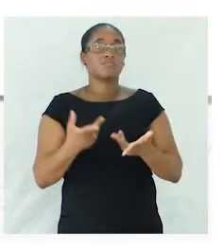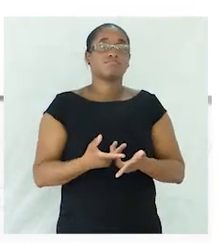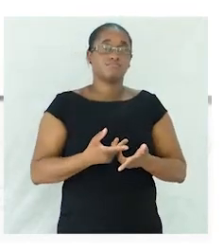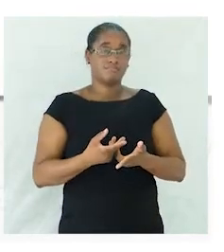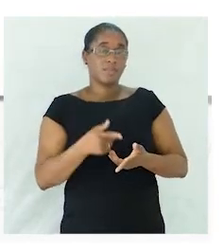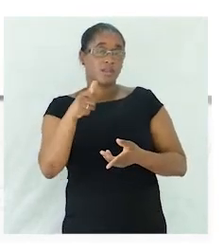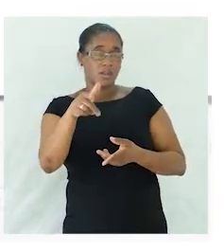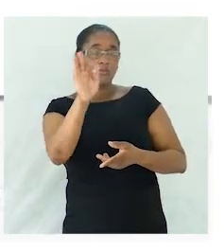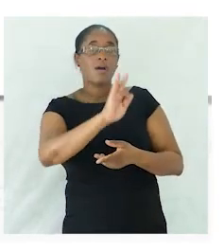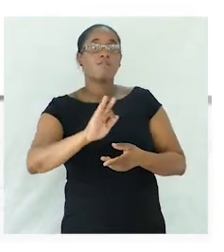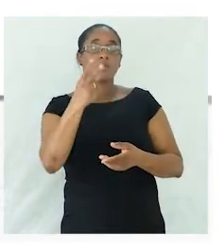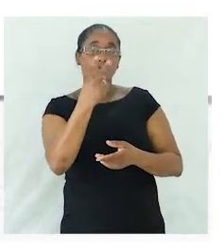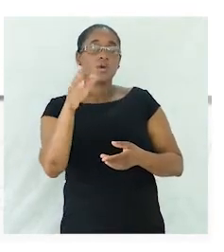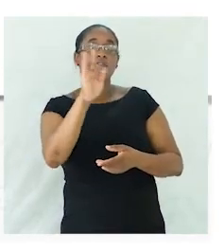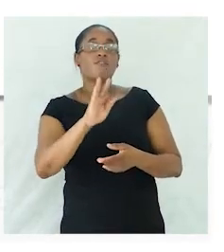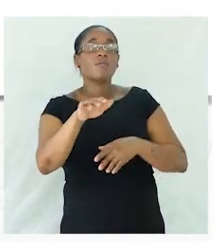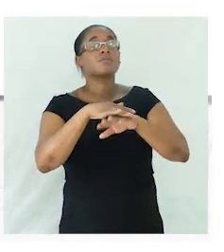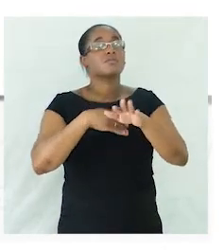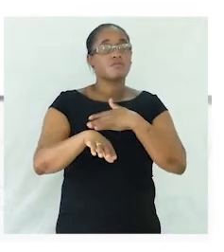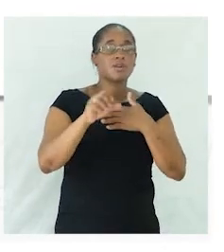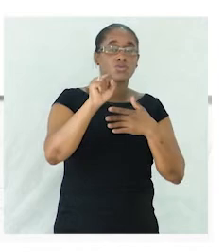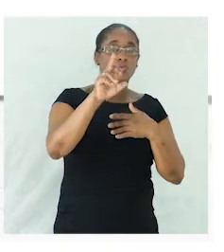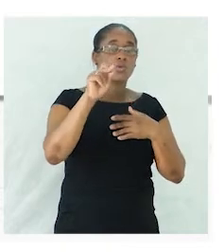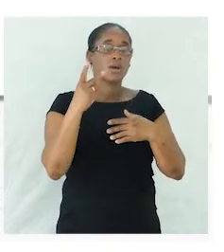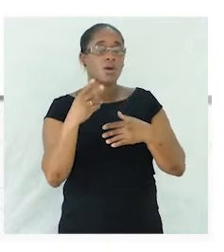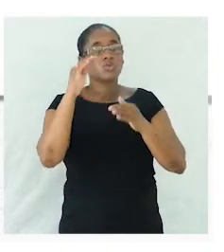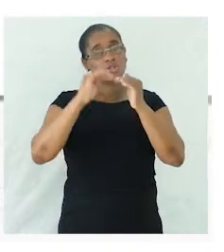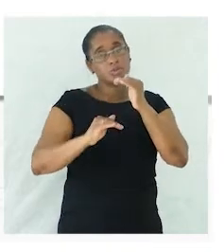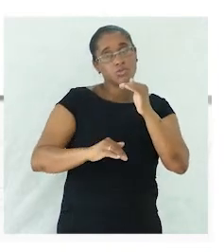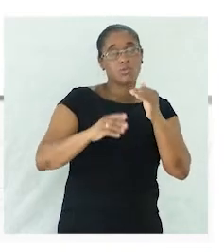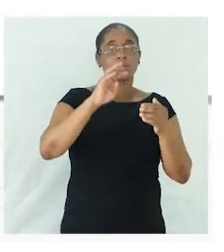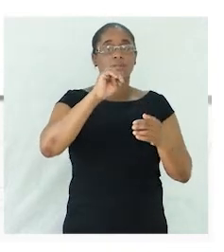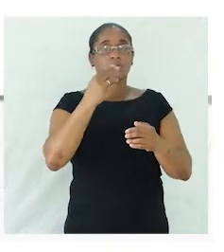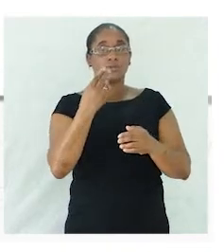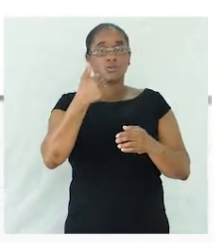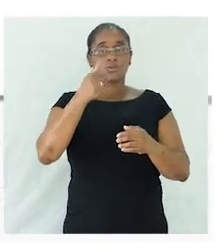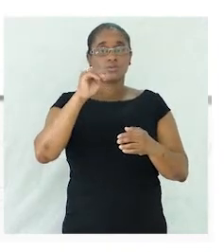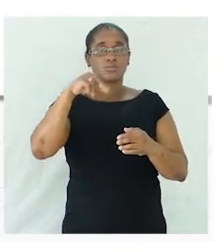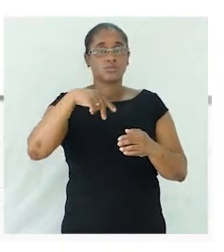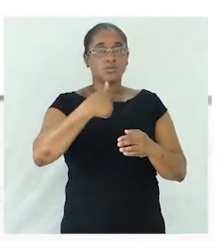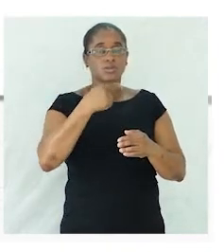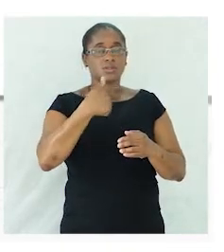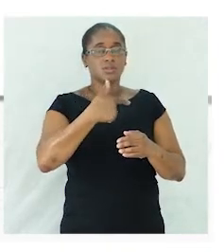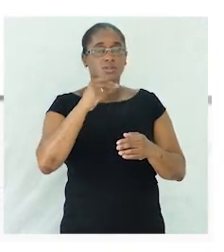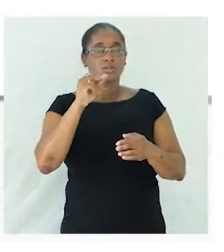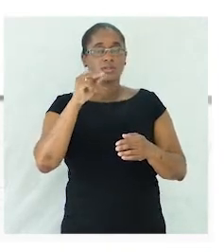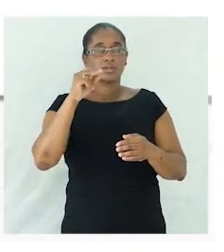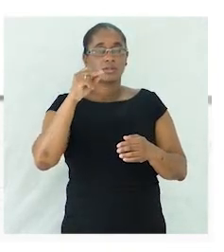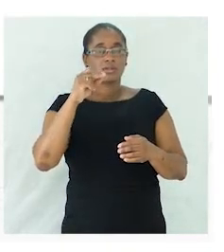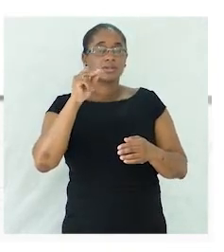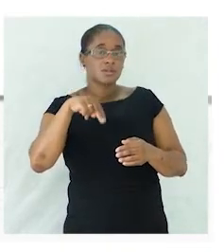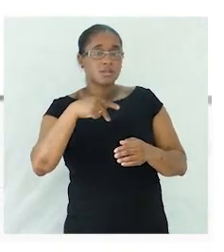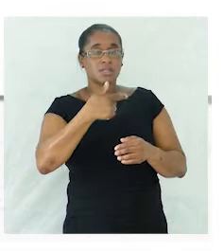temos aqui uma forma duas formas de se formar o grau diminutivo dos substantivos depois nós temos também